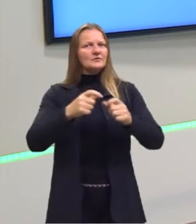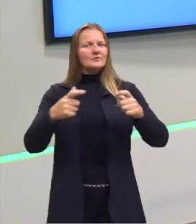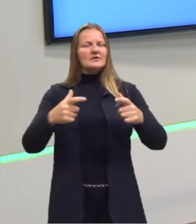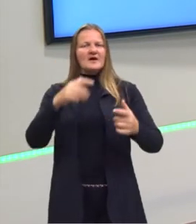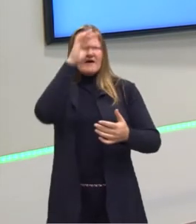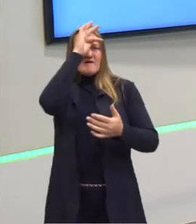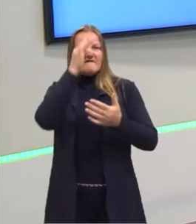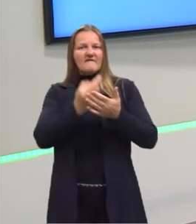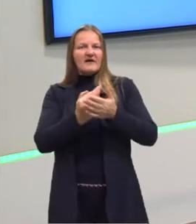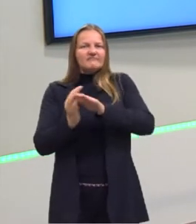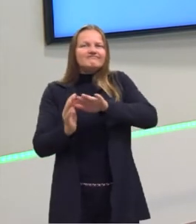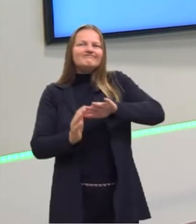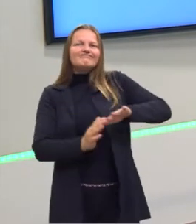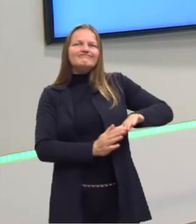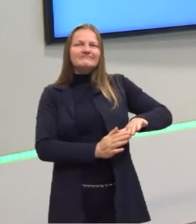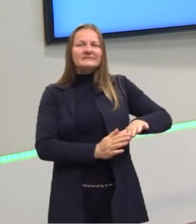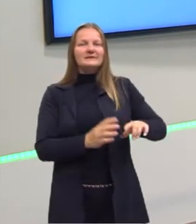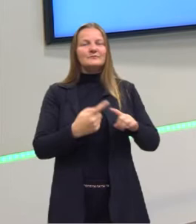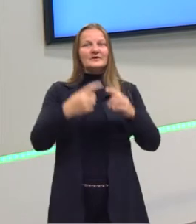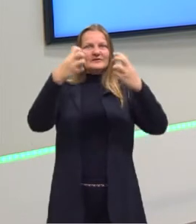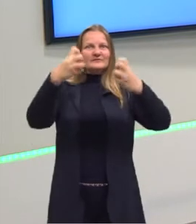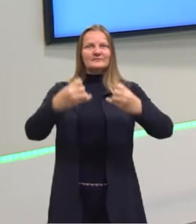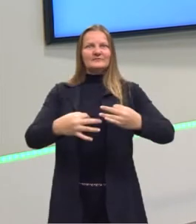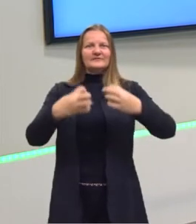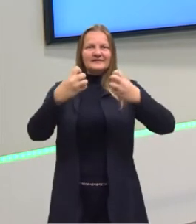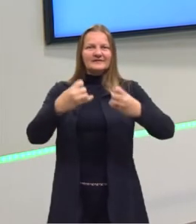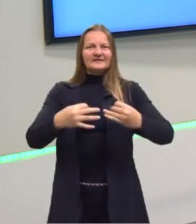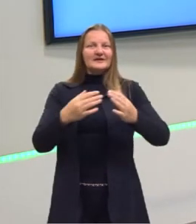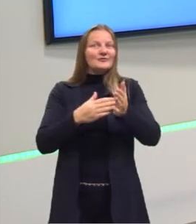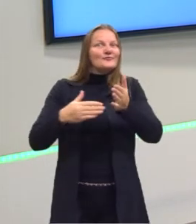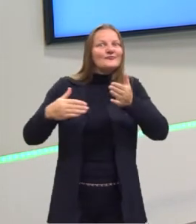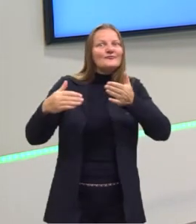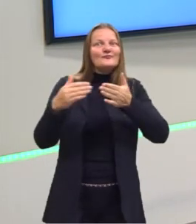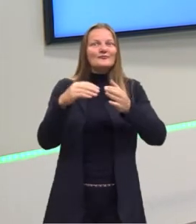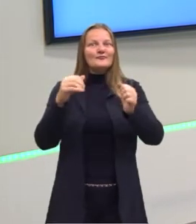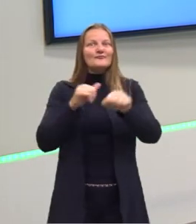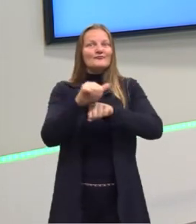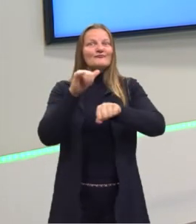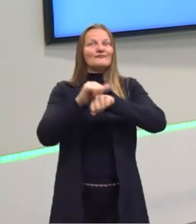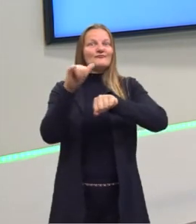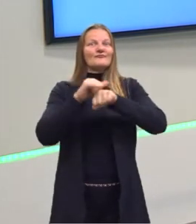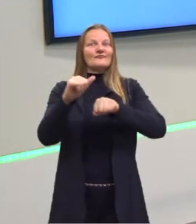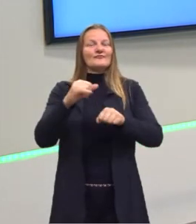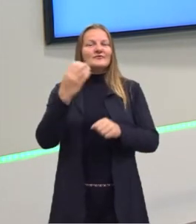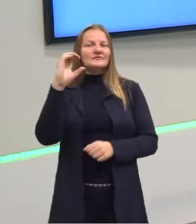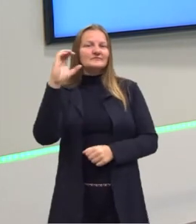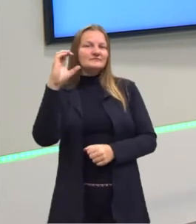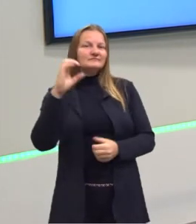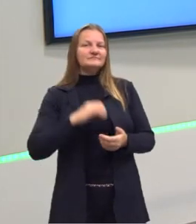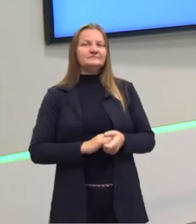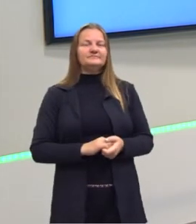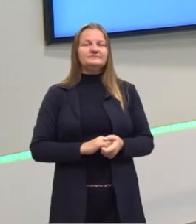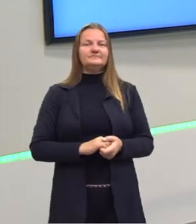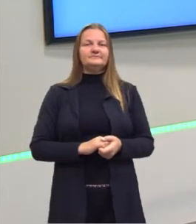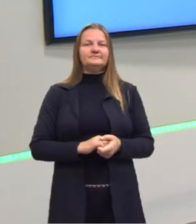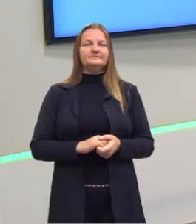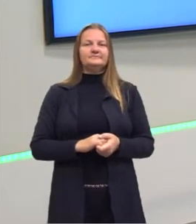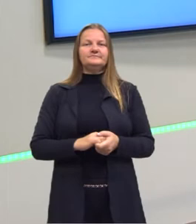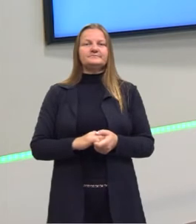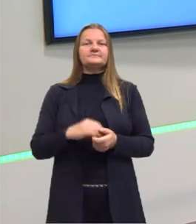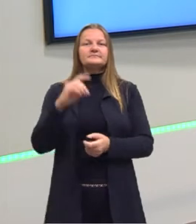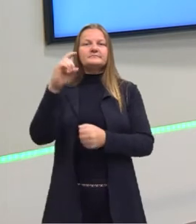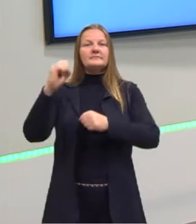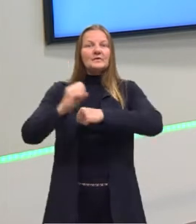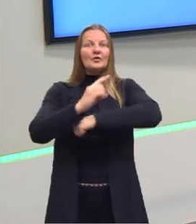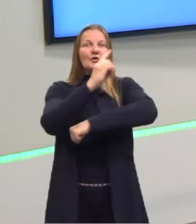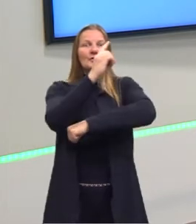fé não explica mais. O que explica agora são os acontecimentos científicos. Por exemplo, o determinismo, darwinismo, que